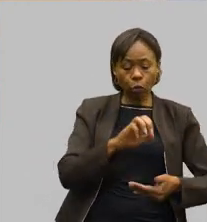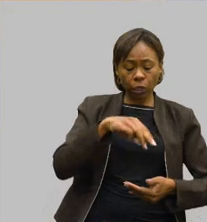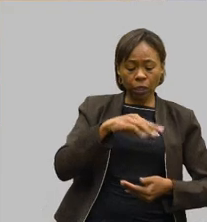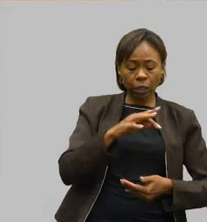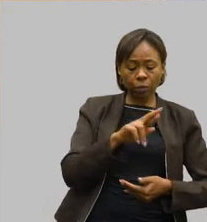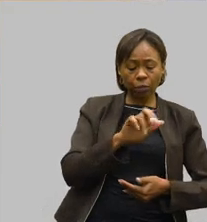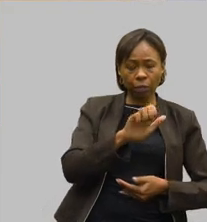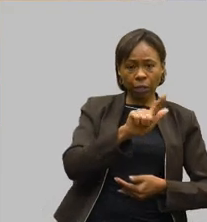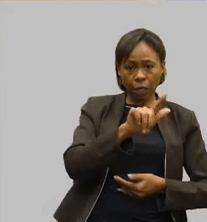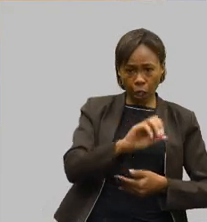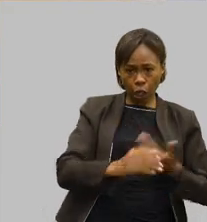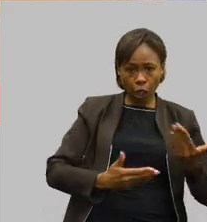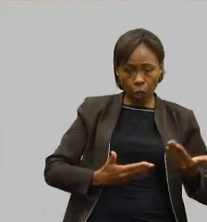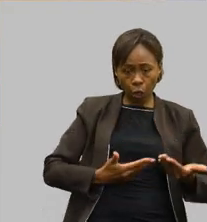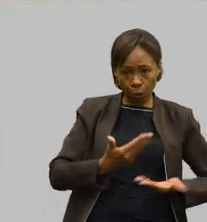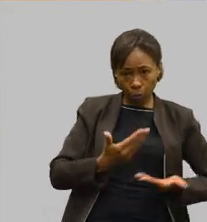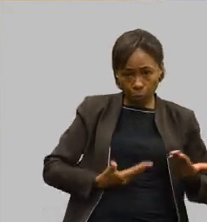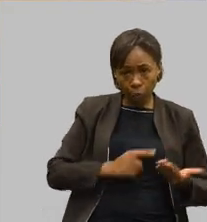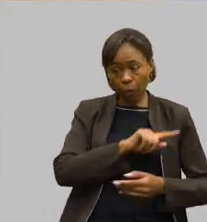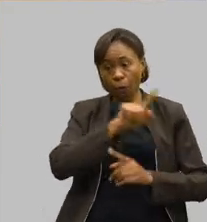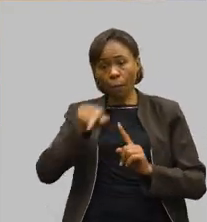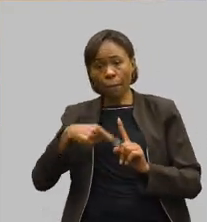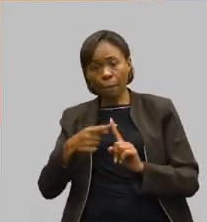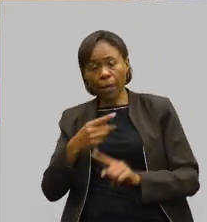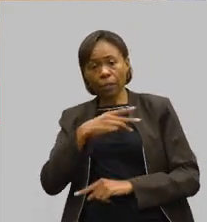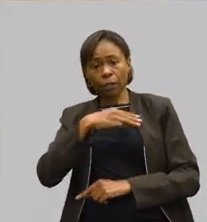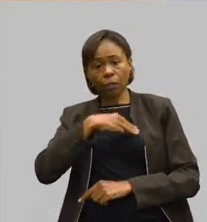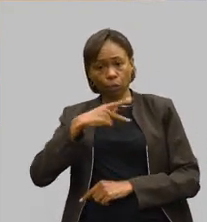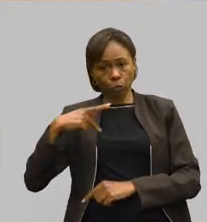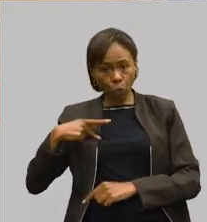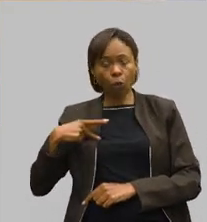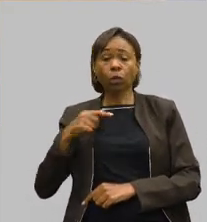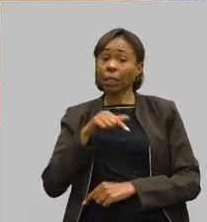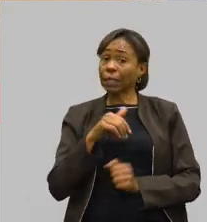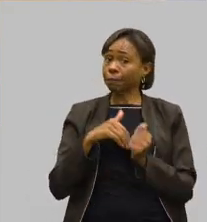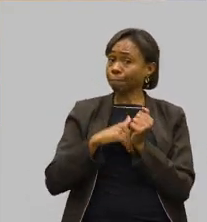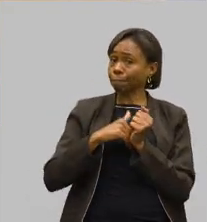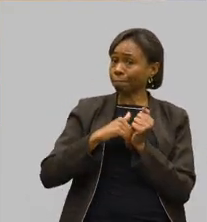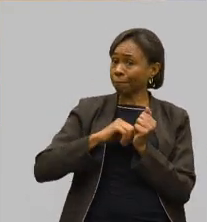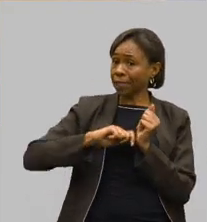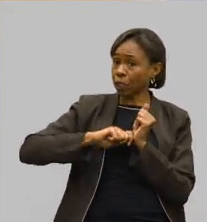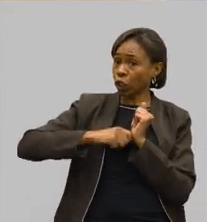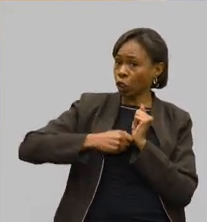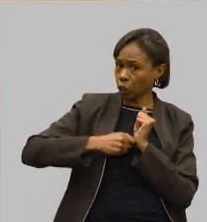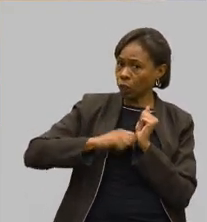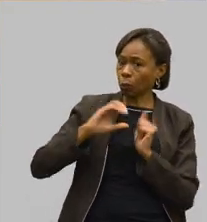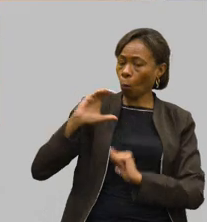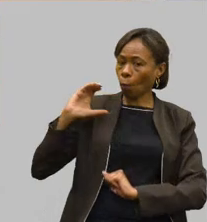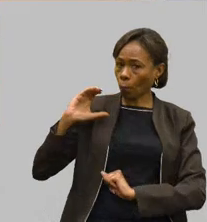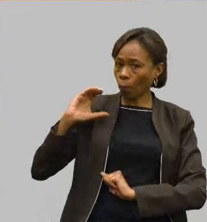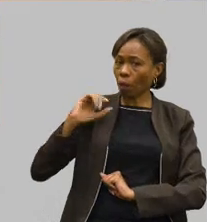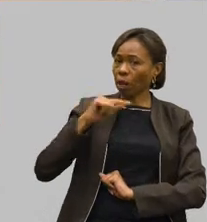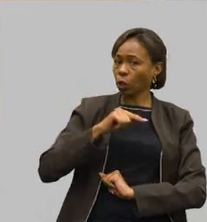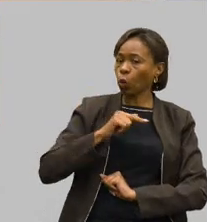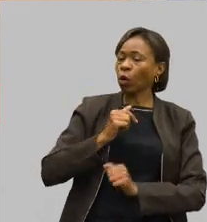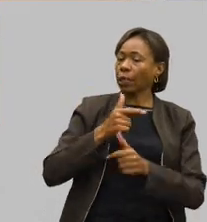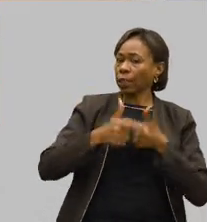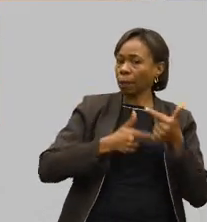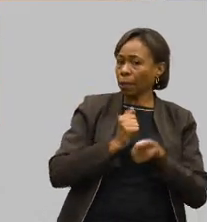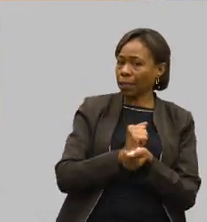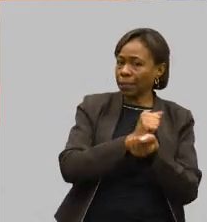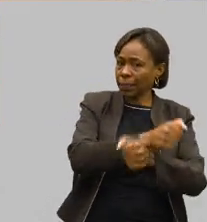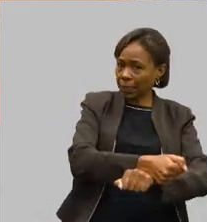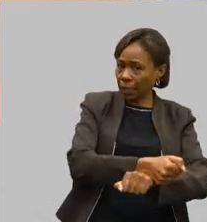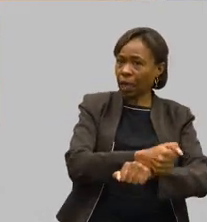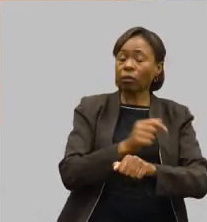MPT, tem por questões de segurança e sigilo informações dessas operações relacionadas ao trabalho escravo. Elas acionam os